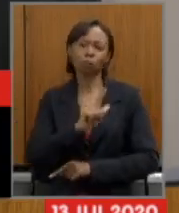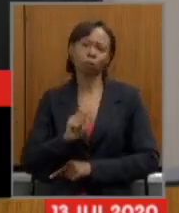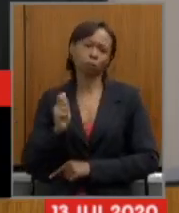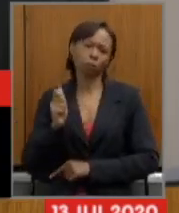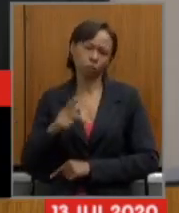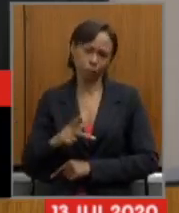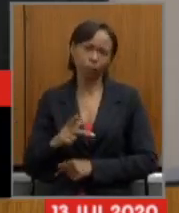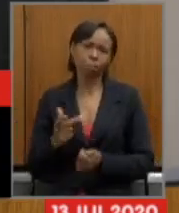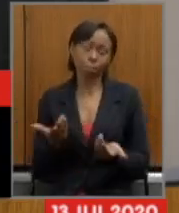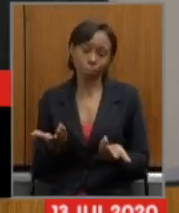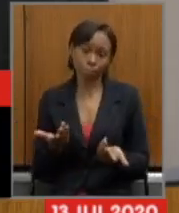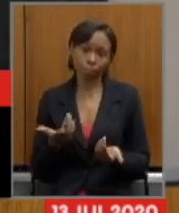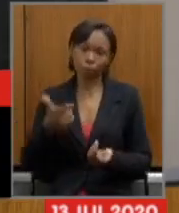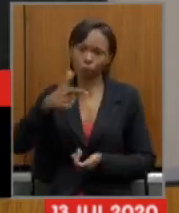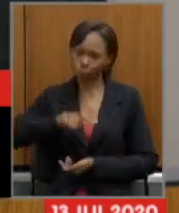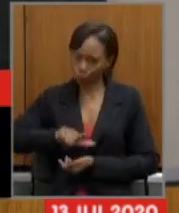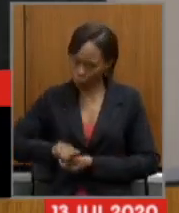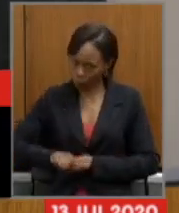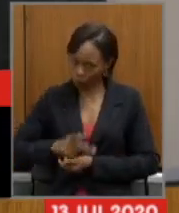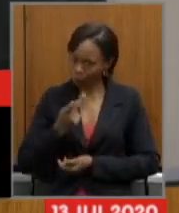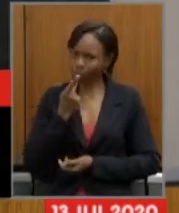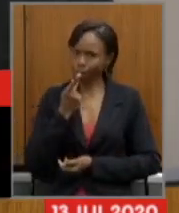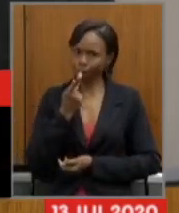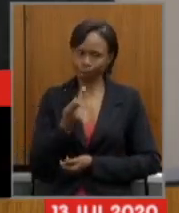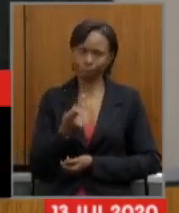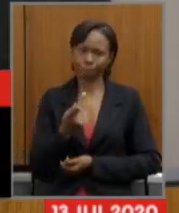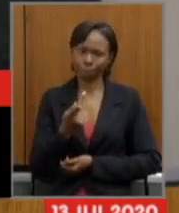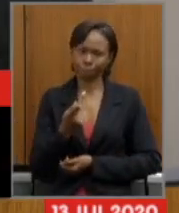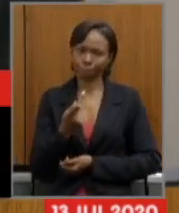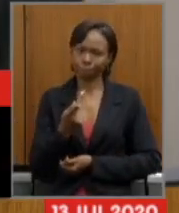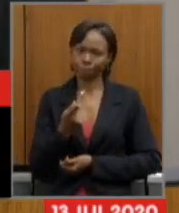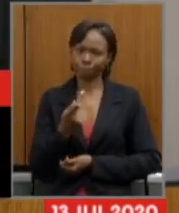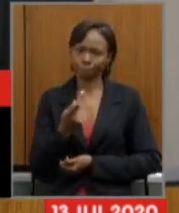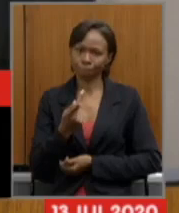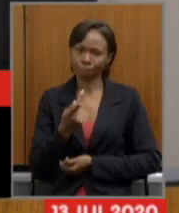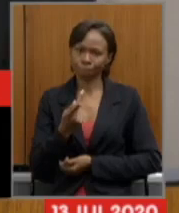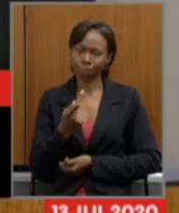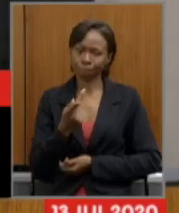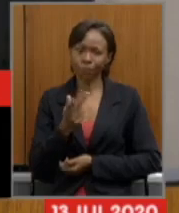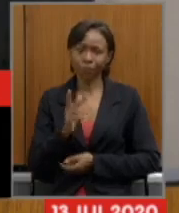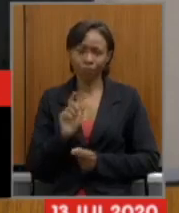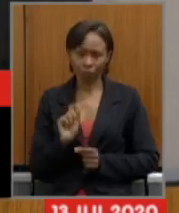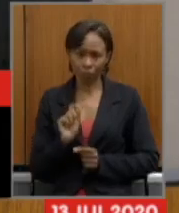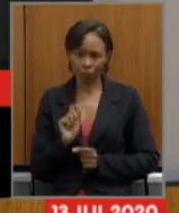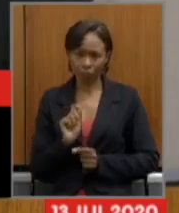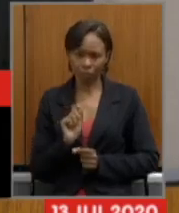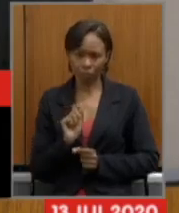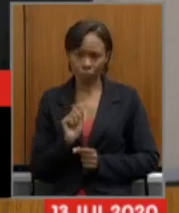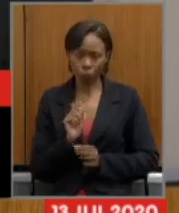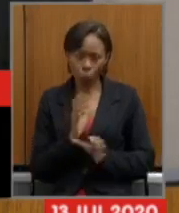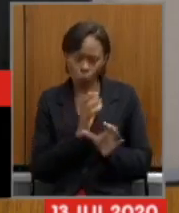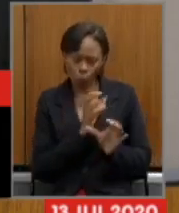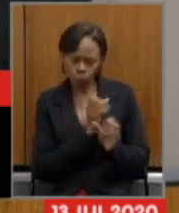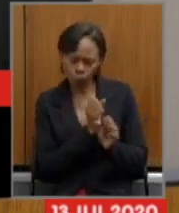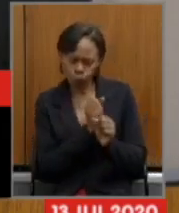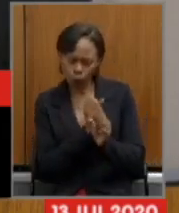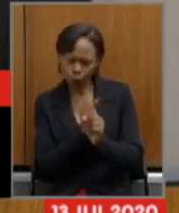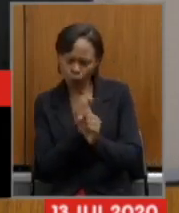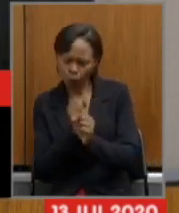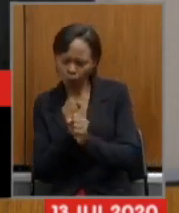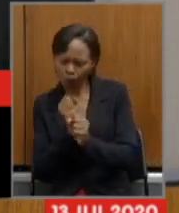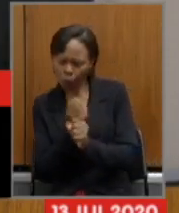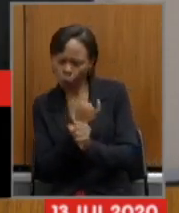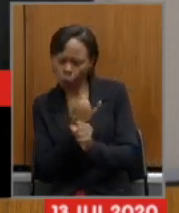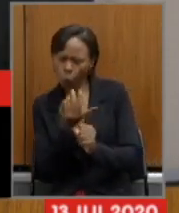volto a dizer a verdade dos números ela é